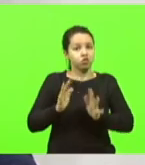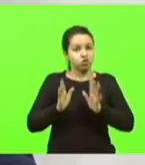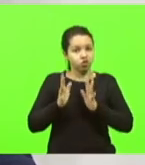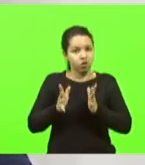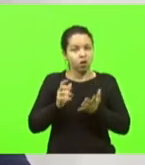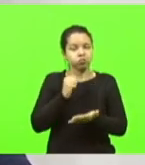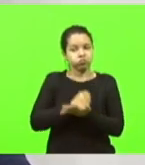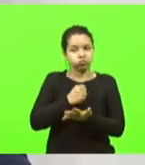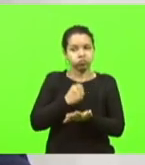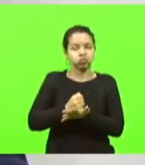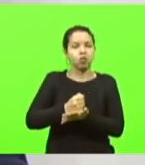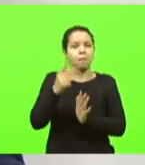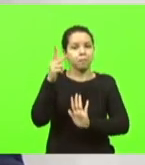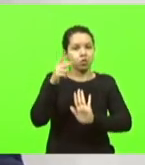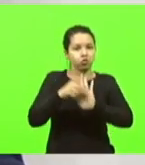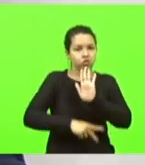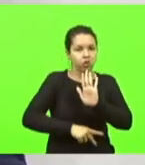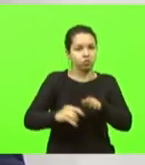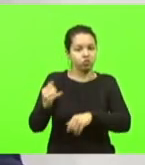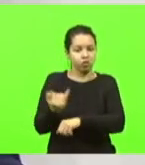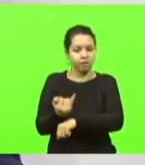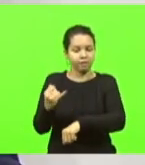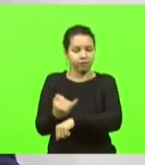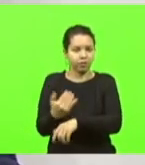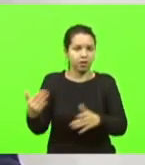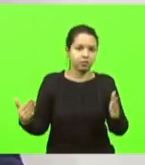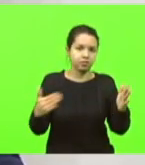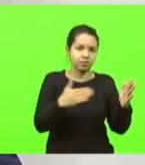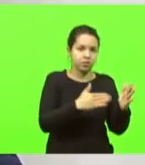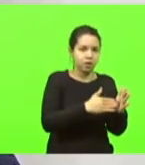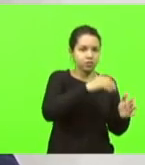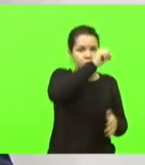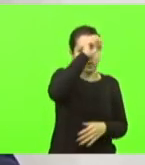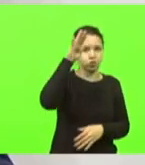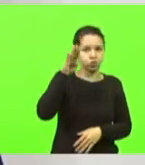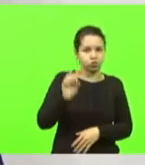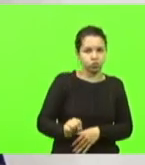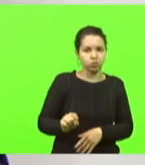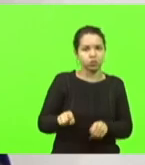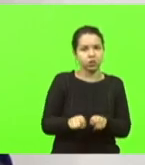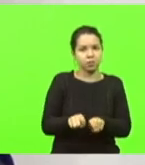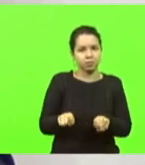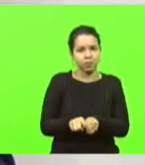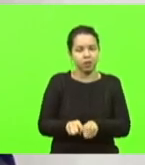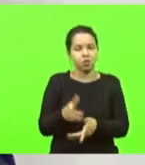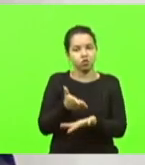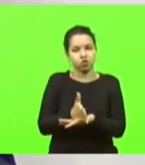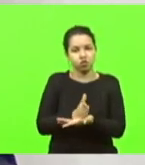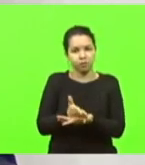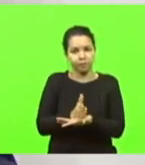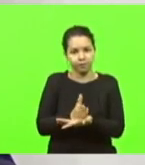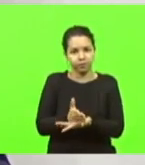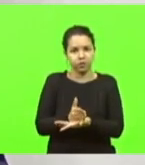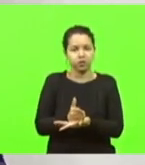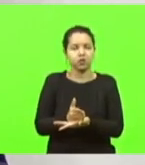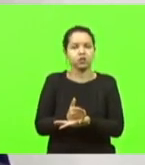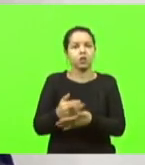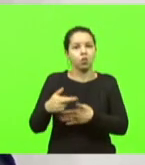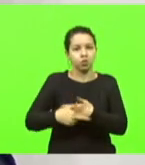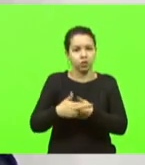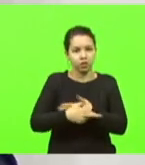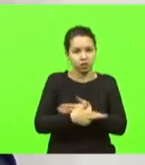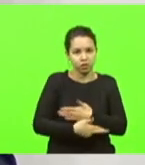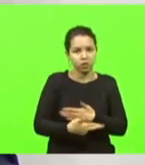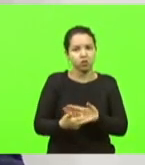de Joinville a São Bento do Sul, inclusive de São Bento também até a divisa com o Rio Negrinho, e que deve ser entregue a um projeto